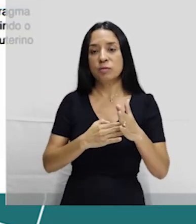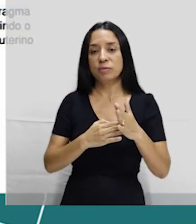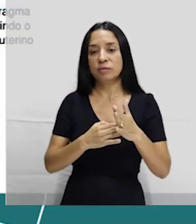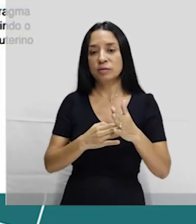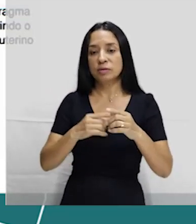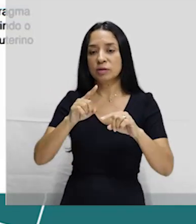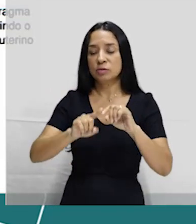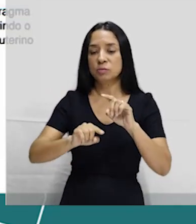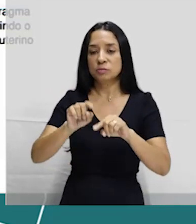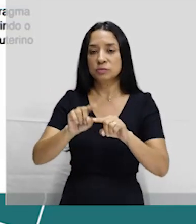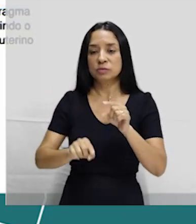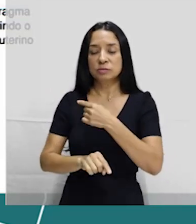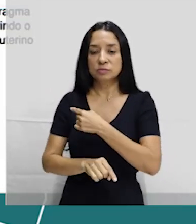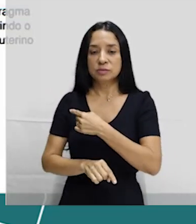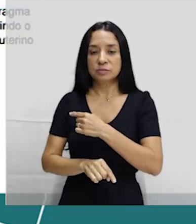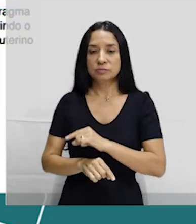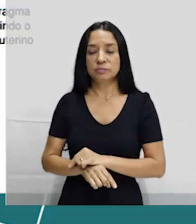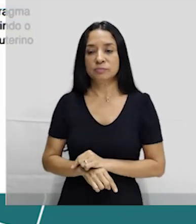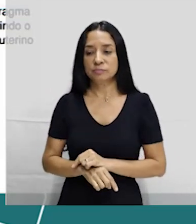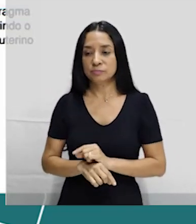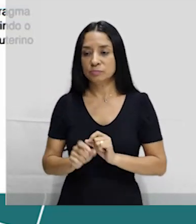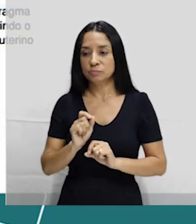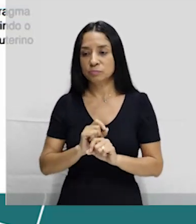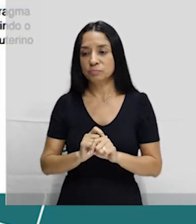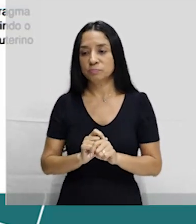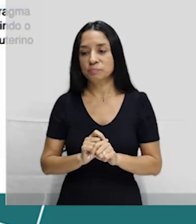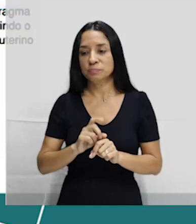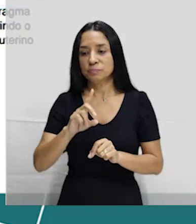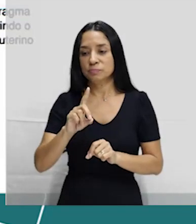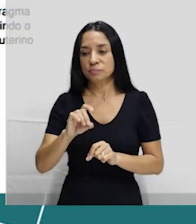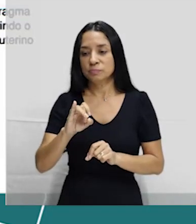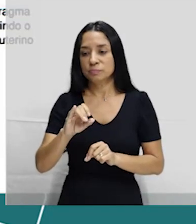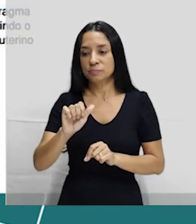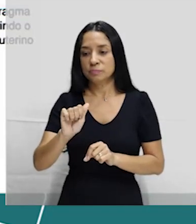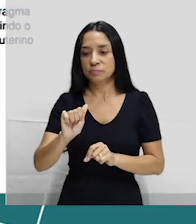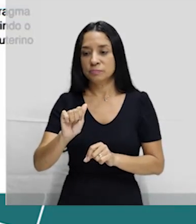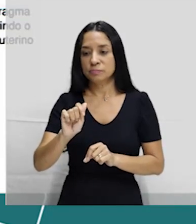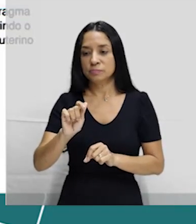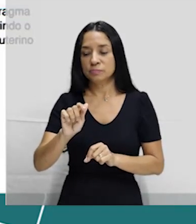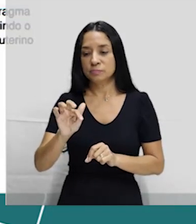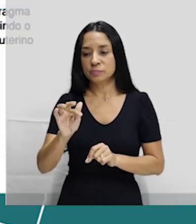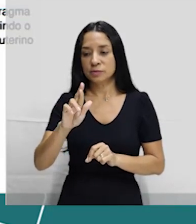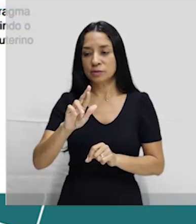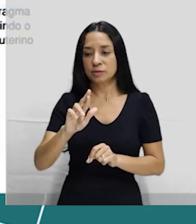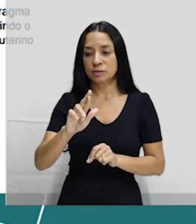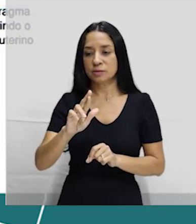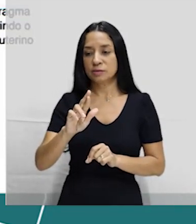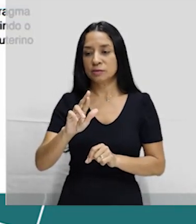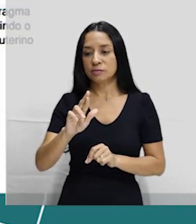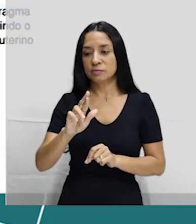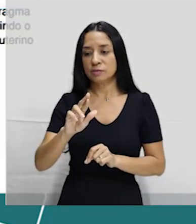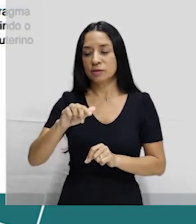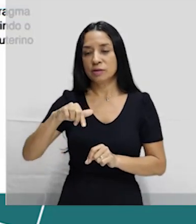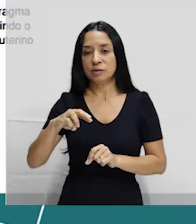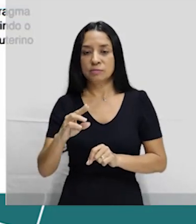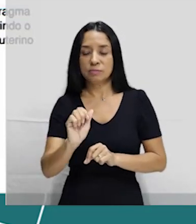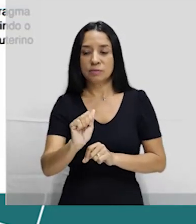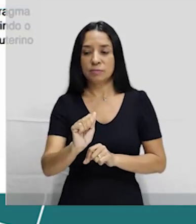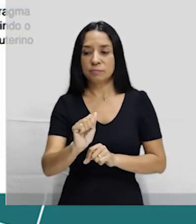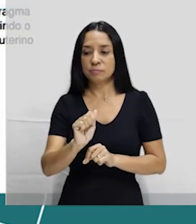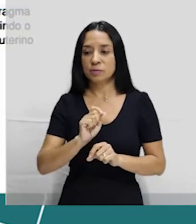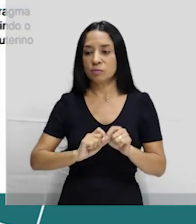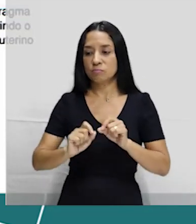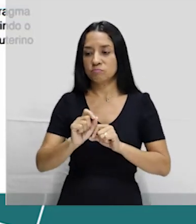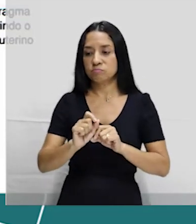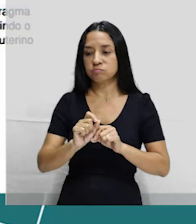pode citar para vocês, é o diafragma. O diafragma é um dispositivo de borracha a ser colocado no fundo da